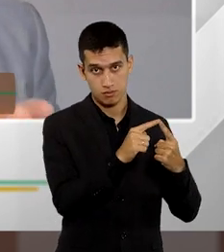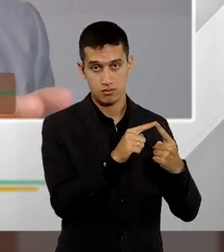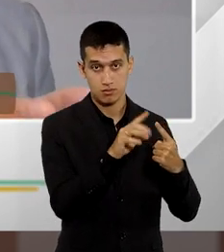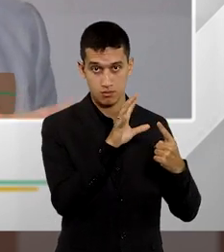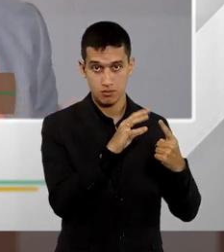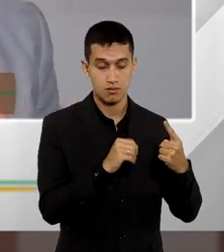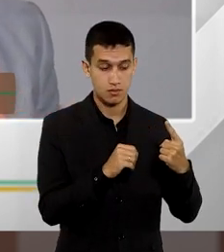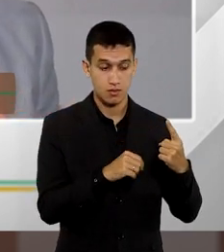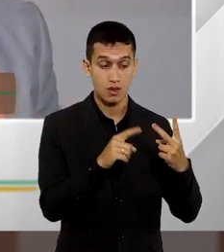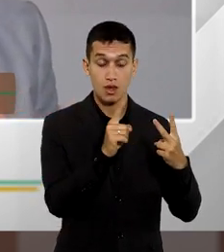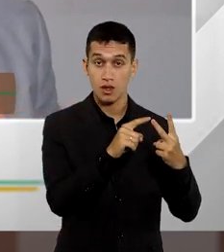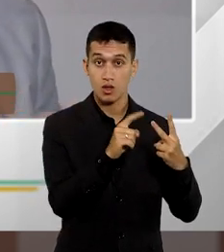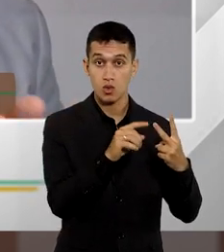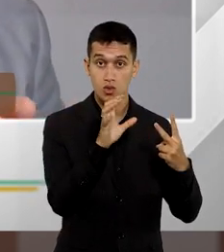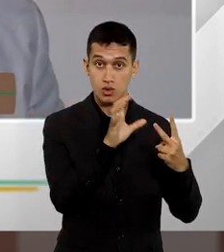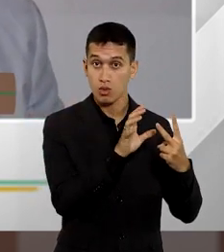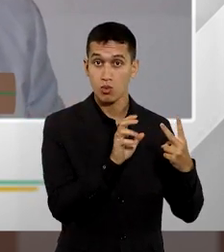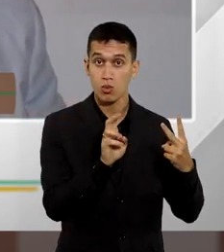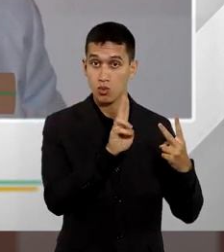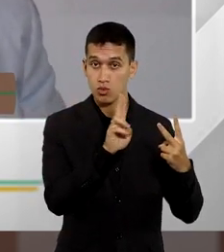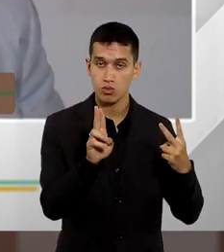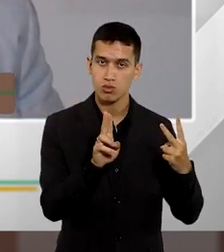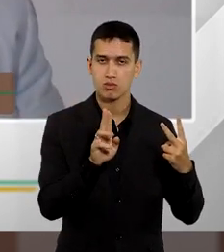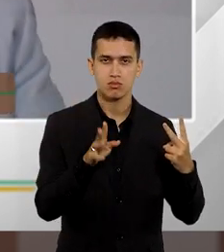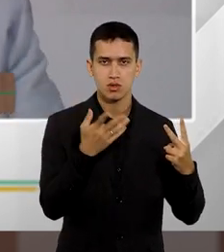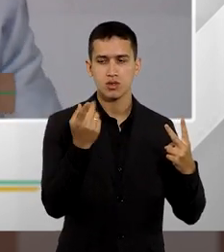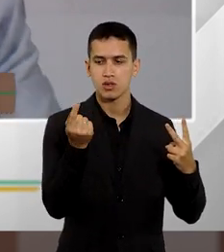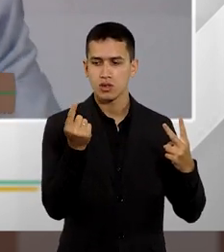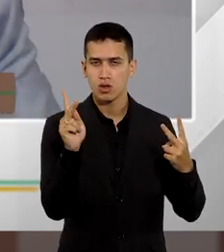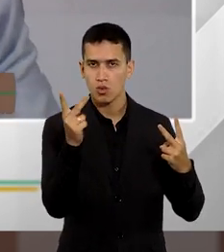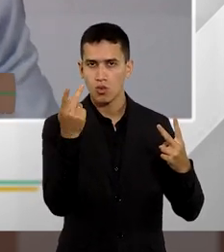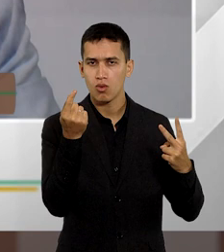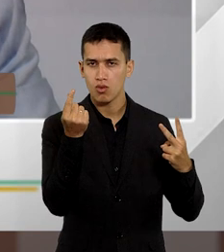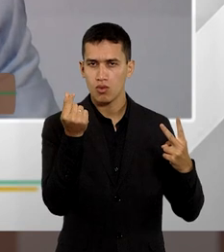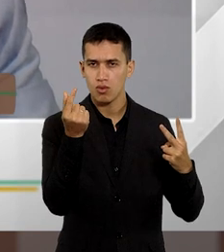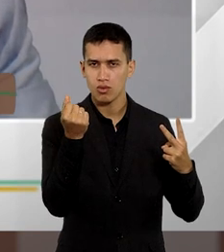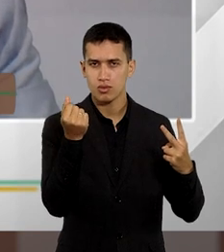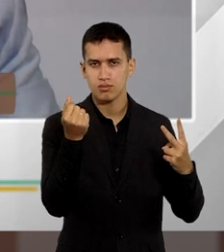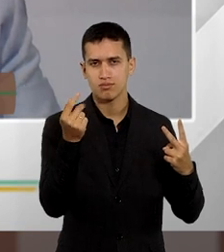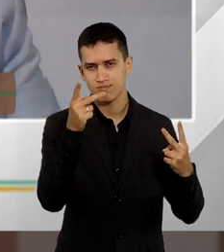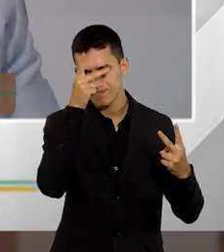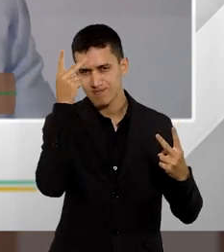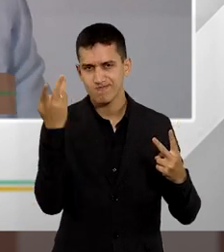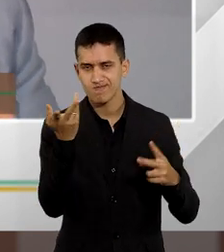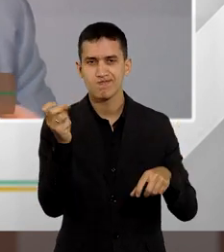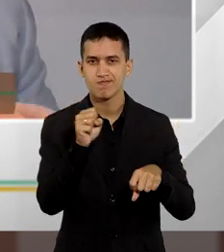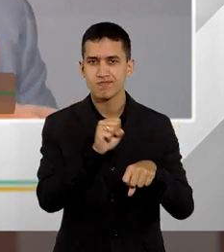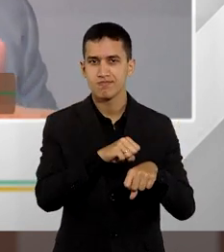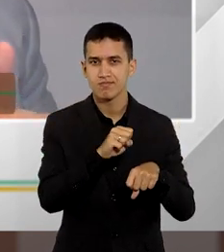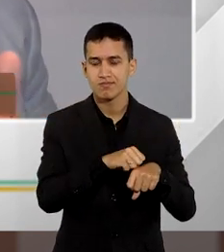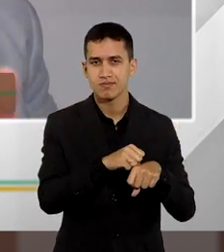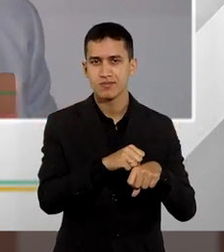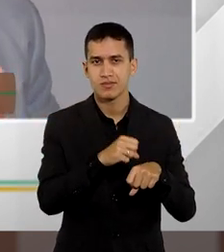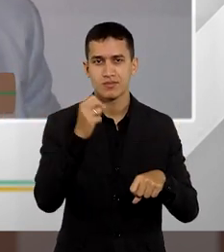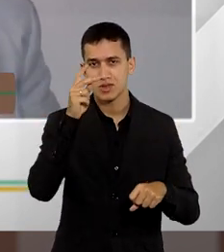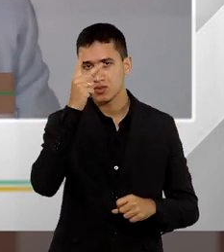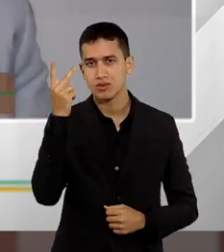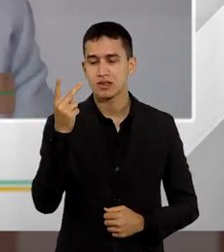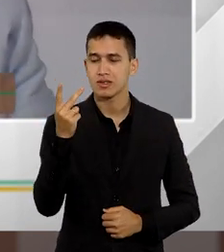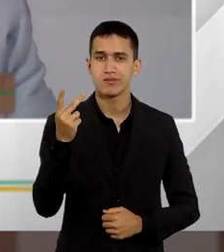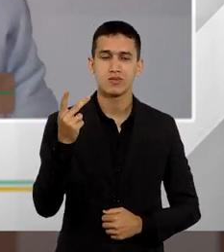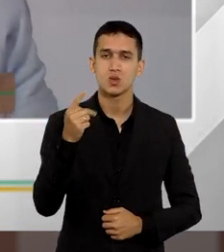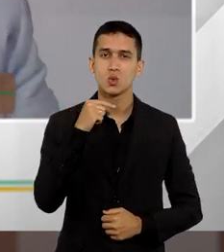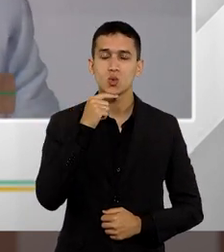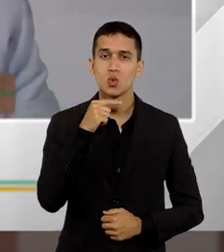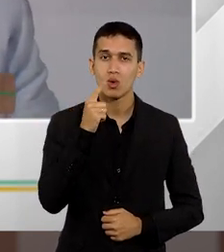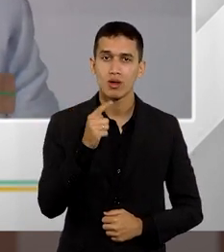Há o segundo honorário, que a gente chama para aqueles honorários daquelas pessoas carentes, aquelas pessoas que não têm condições